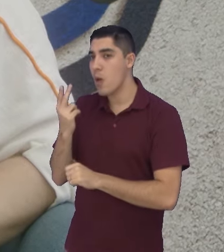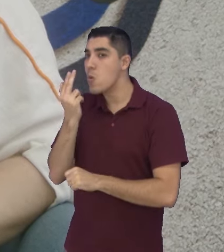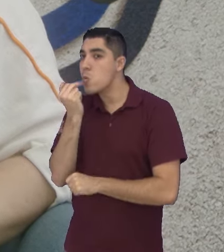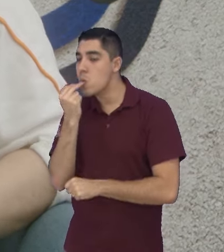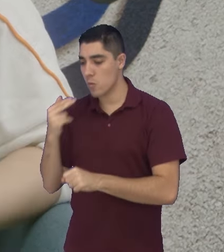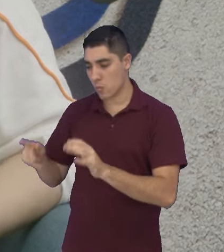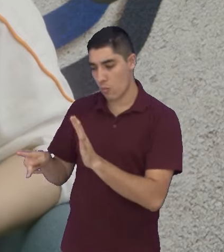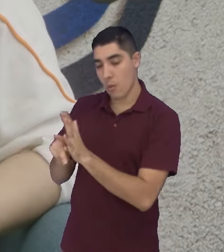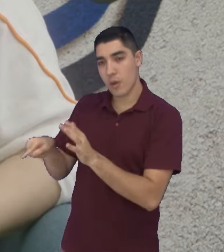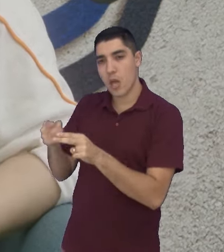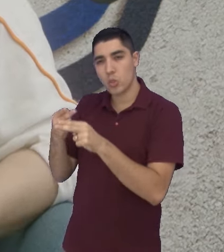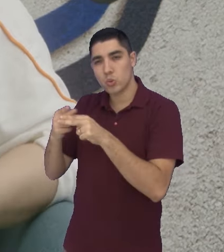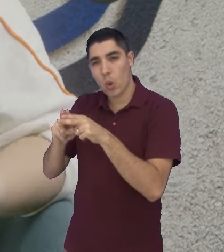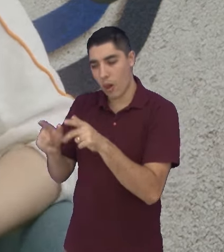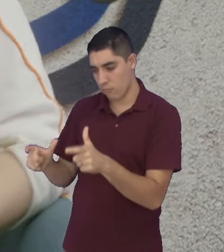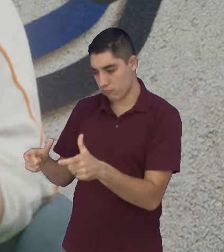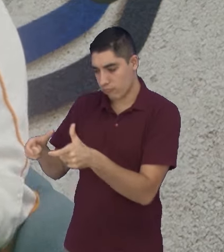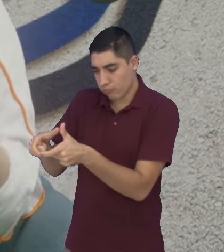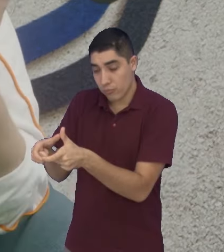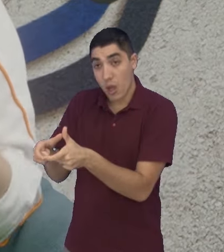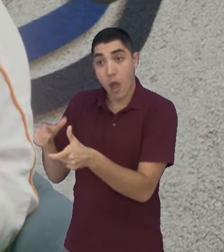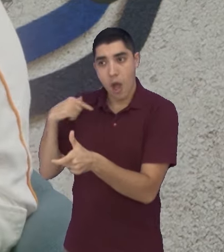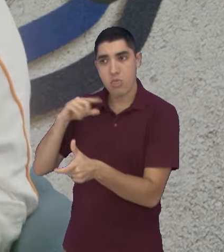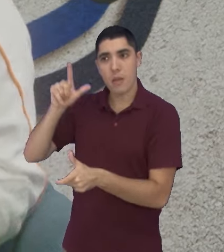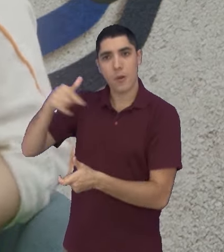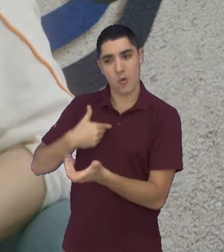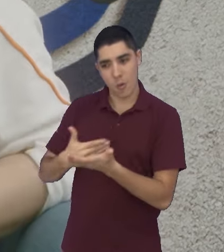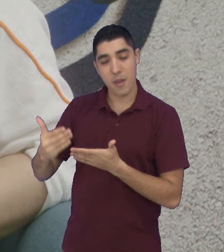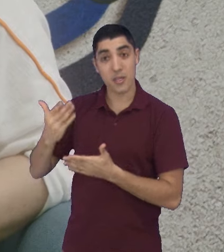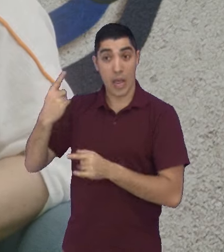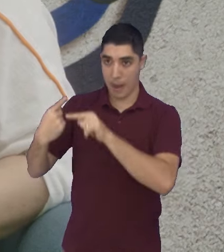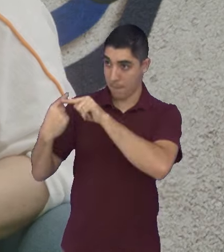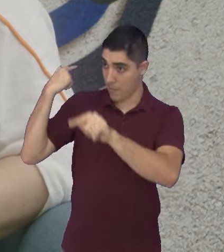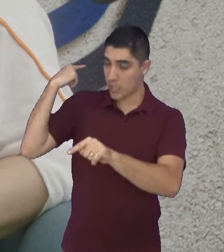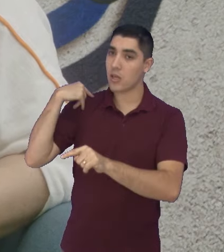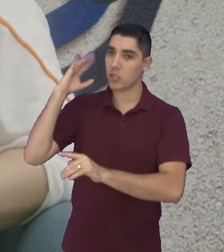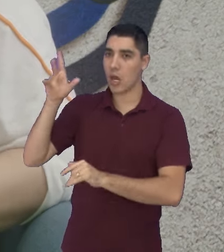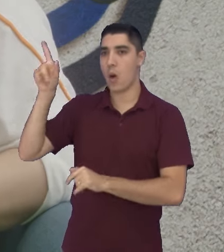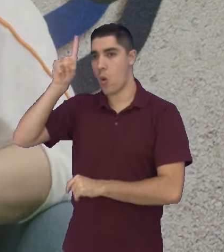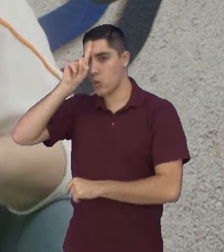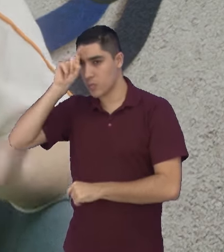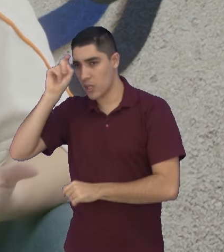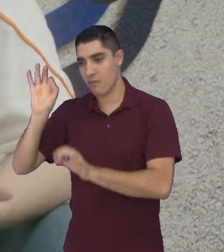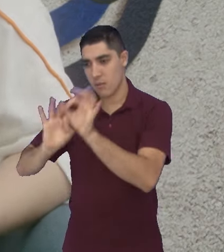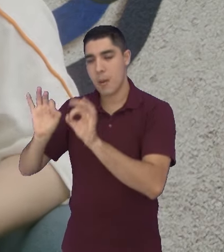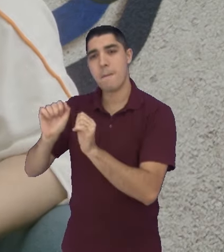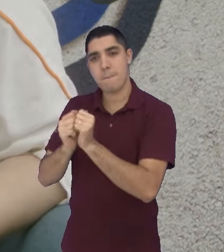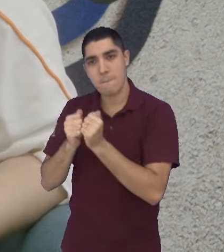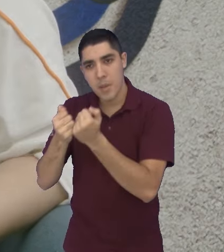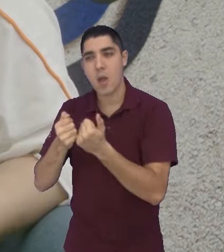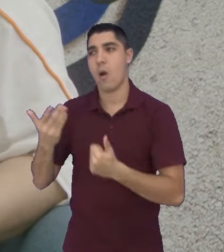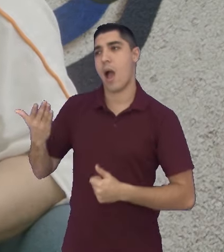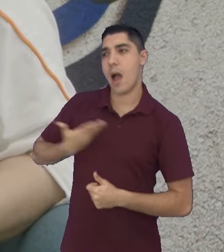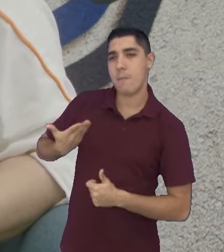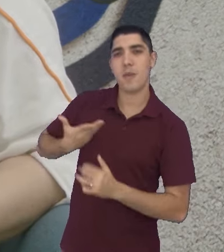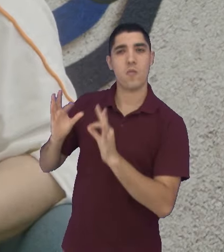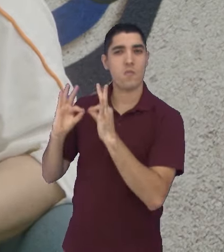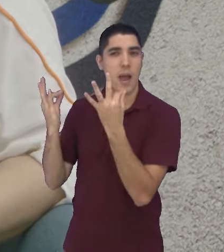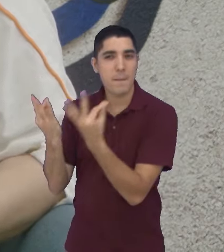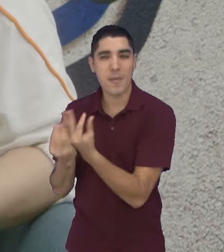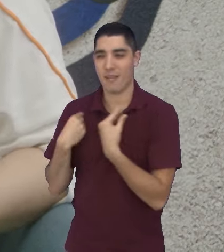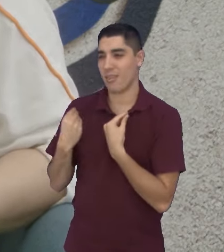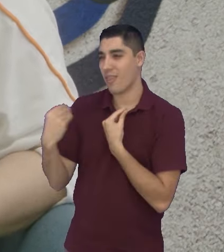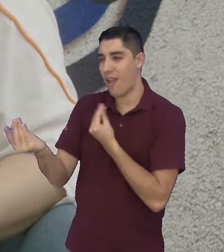comecei na pandemia realmente a empreender. Já fazia pães antigamente nos hospitais, para amigos, para familiares, onde eu trabalhava,